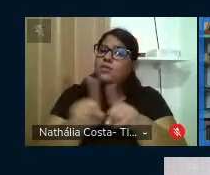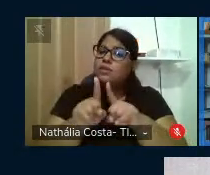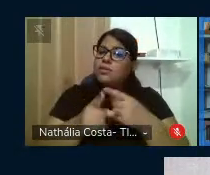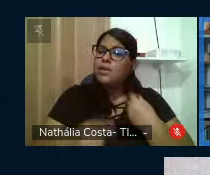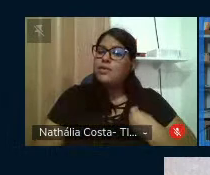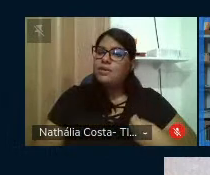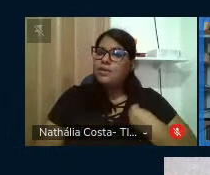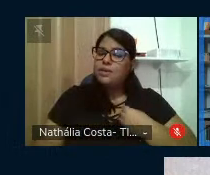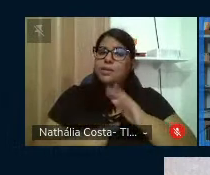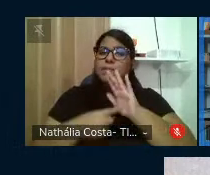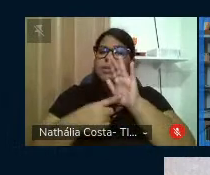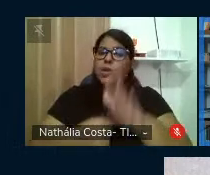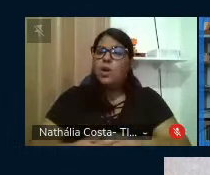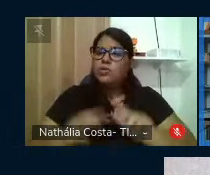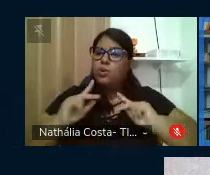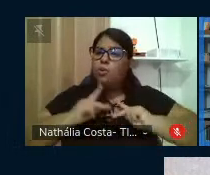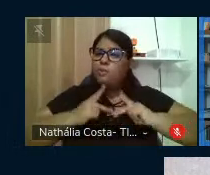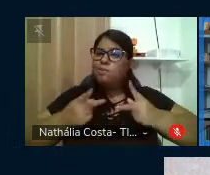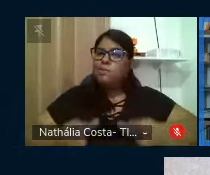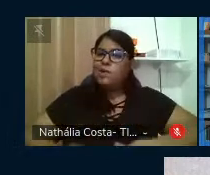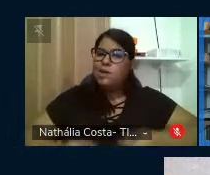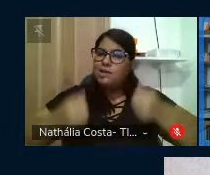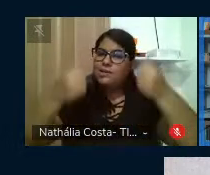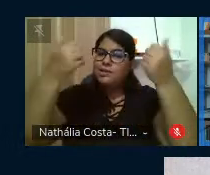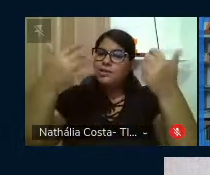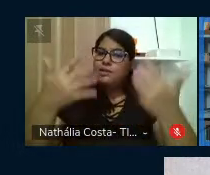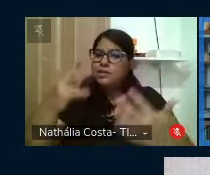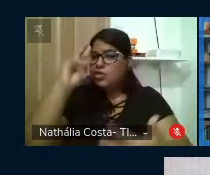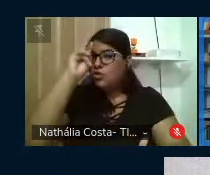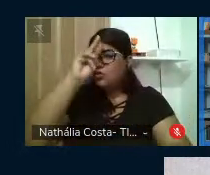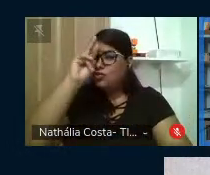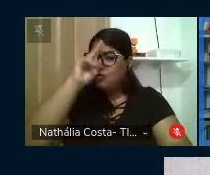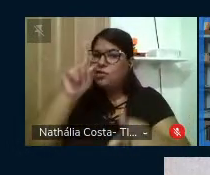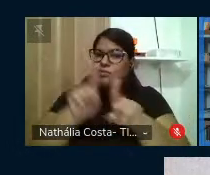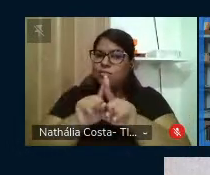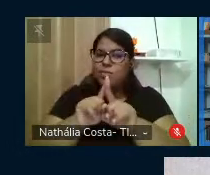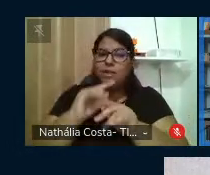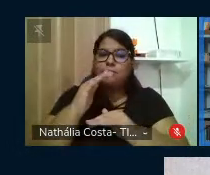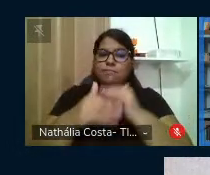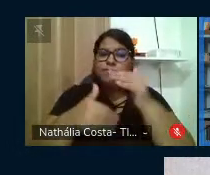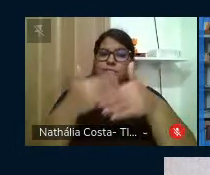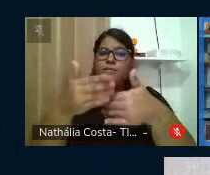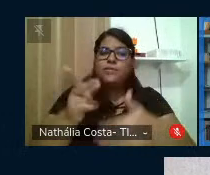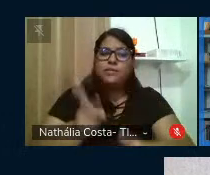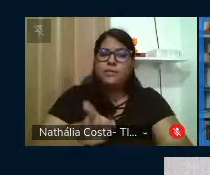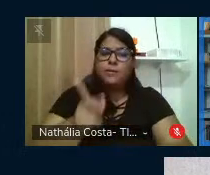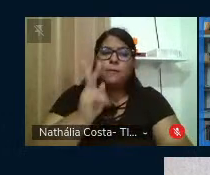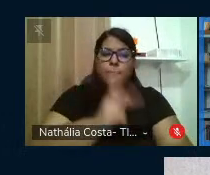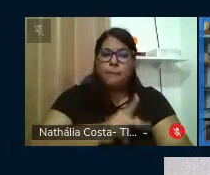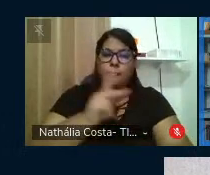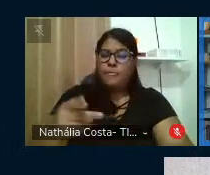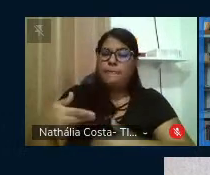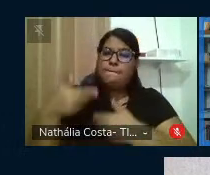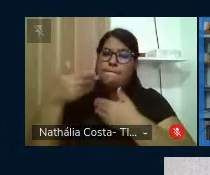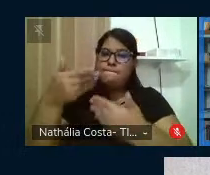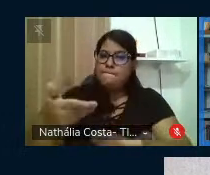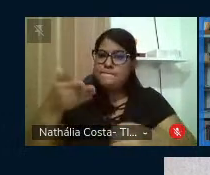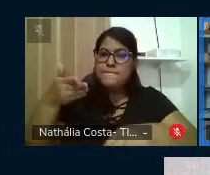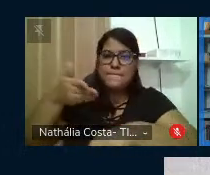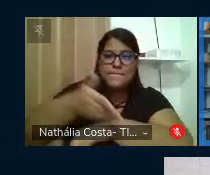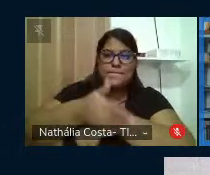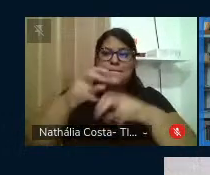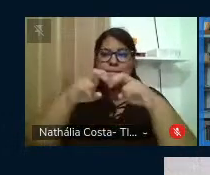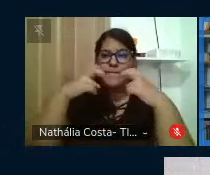esse freire humano, conta um pouco de sua história e avança nessa roda, o tempo inteiro os professores são convidados a entrar na roda.